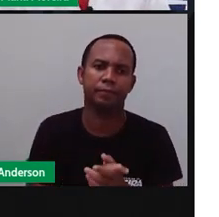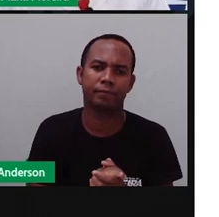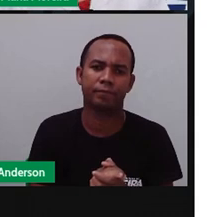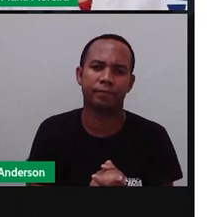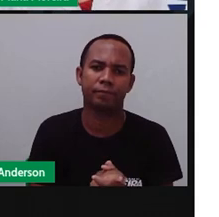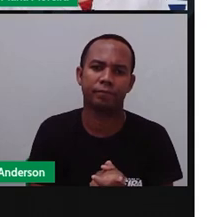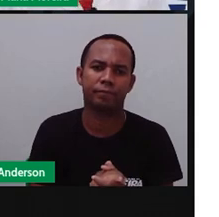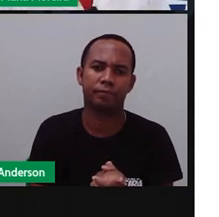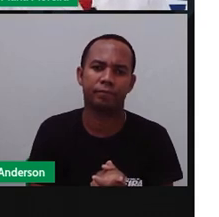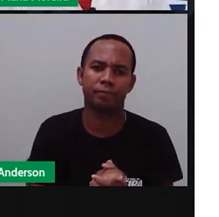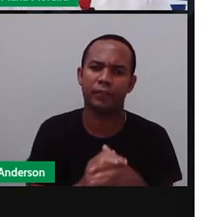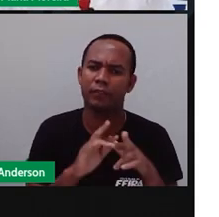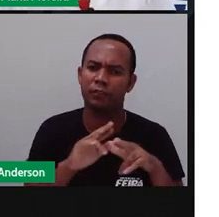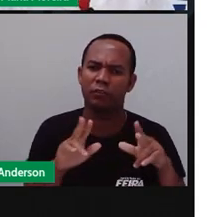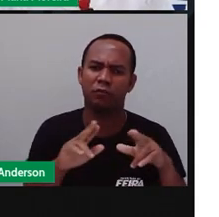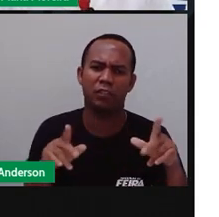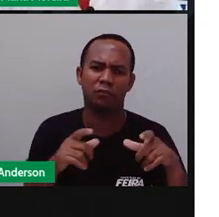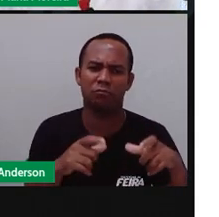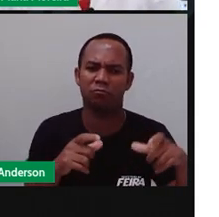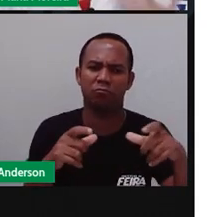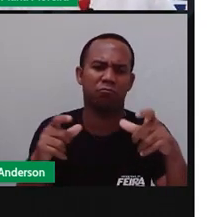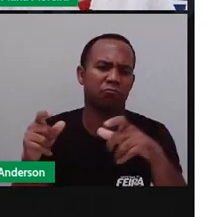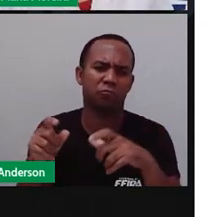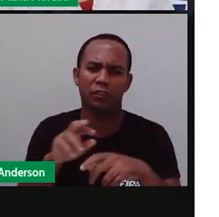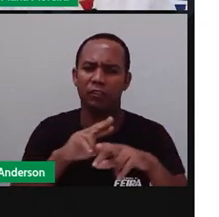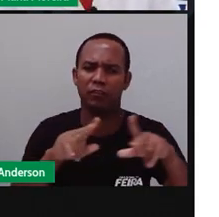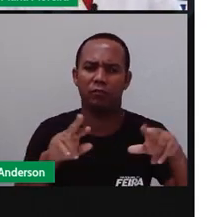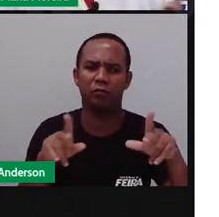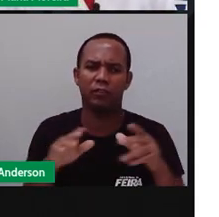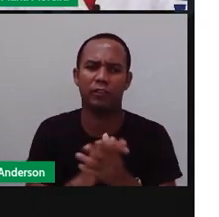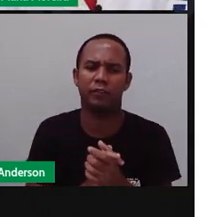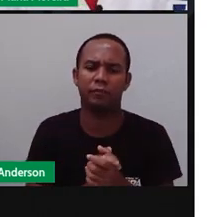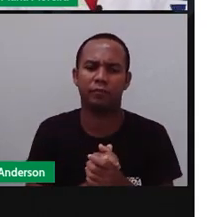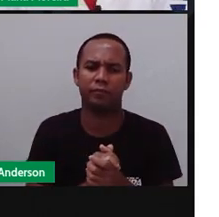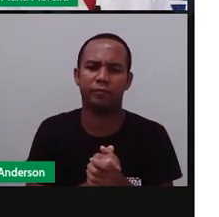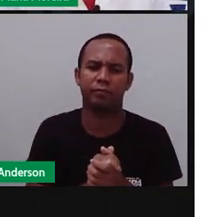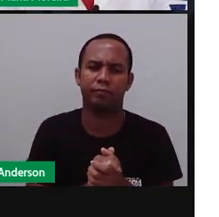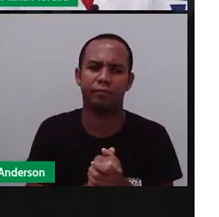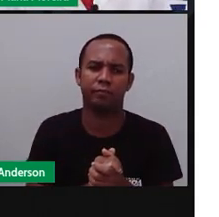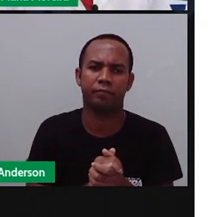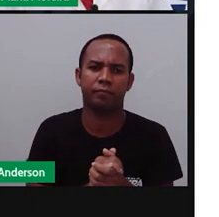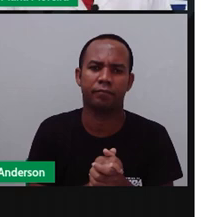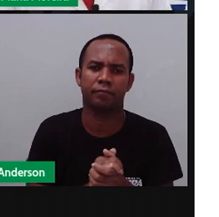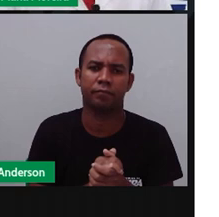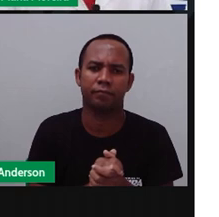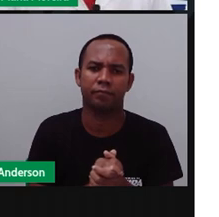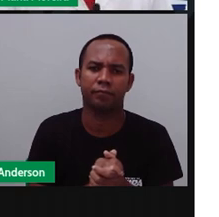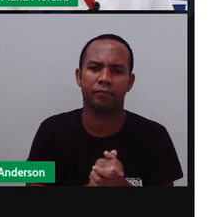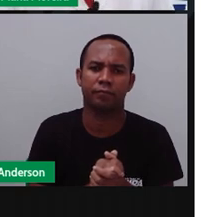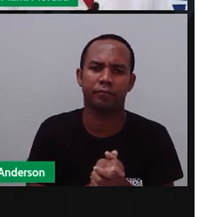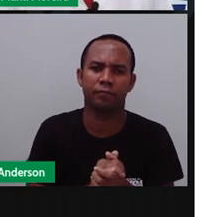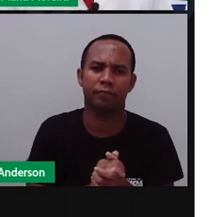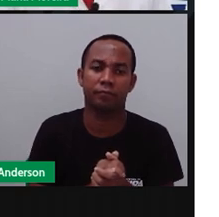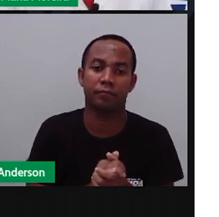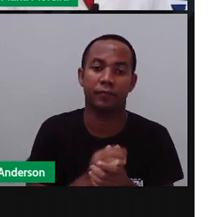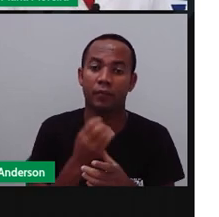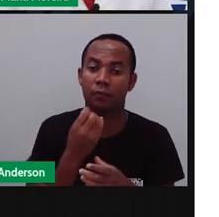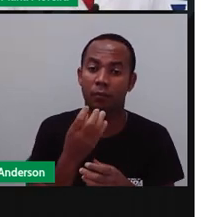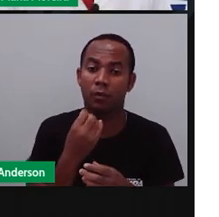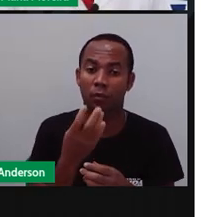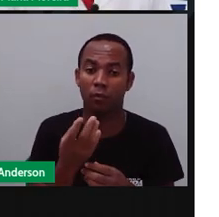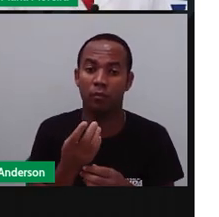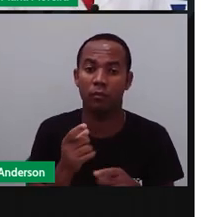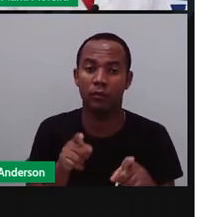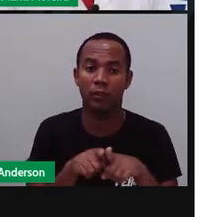Que tem as procissões, e em seguida, a lavagem mesmo com água, em rios aí dos santos. Bom, no